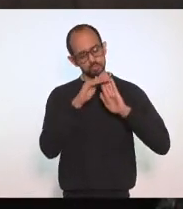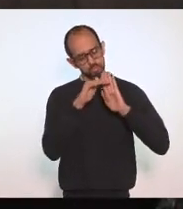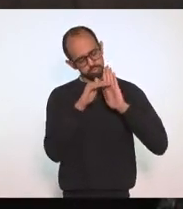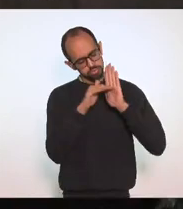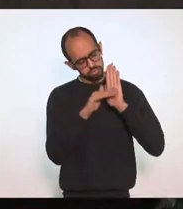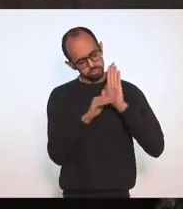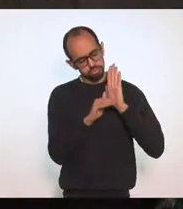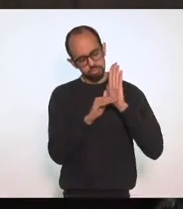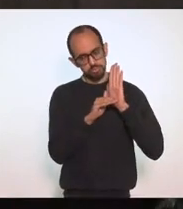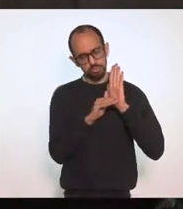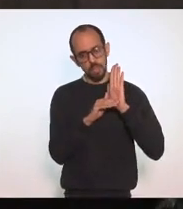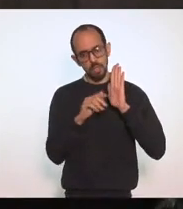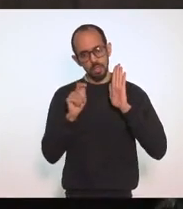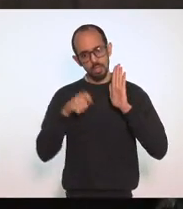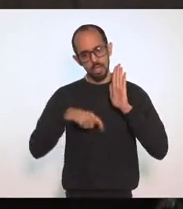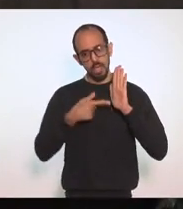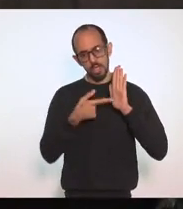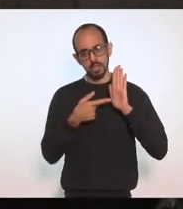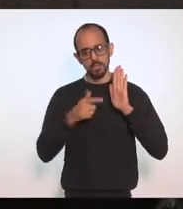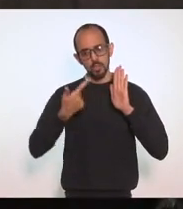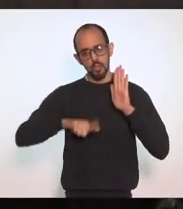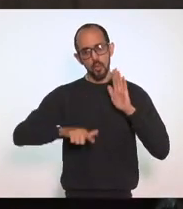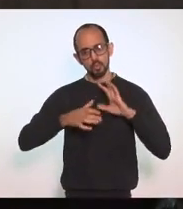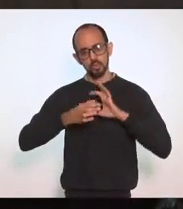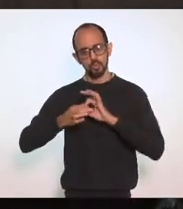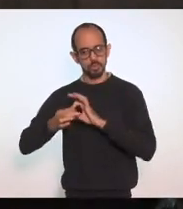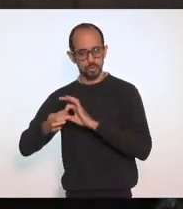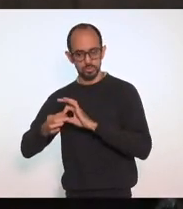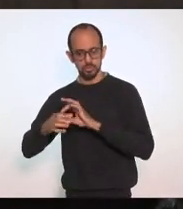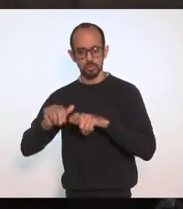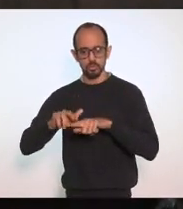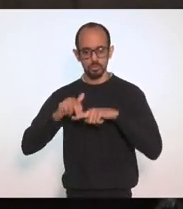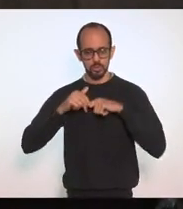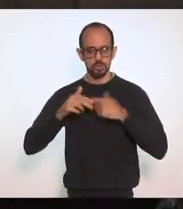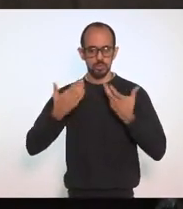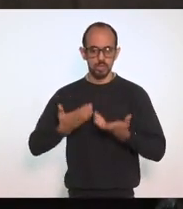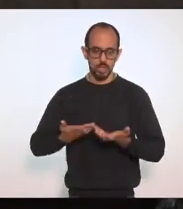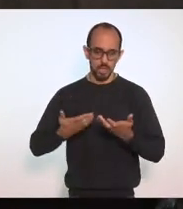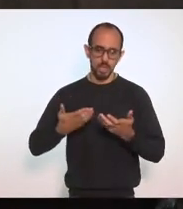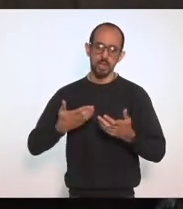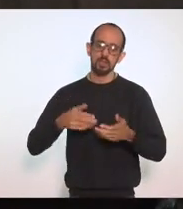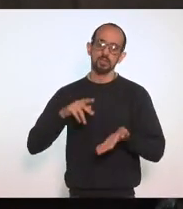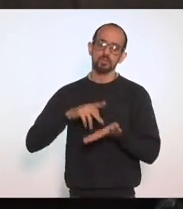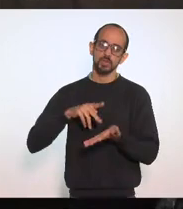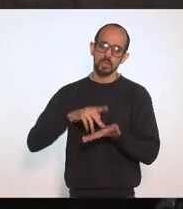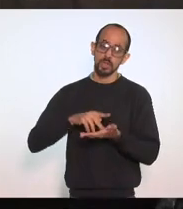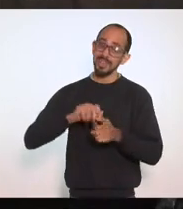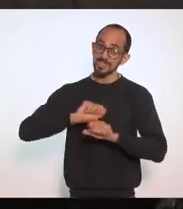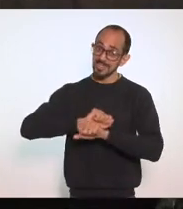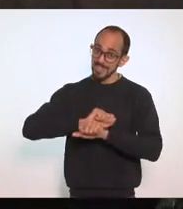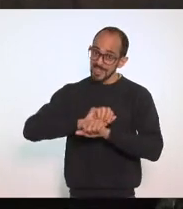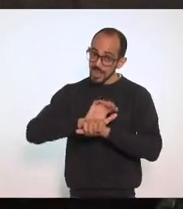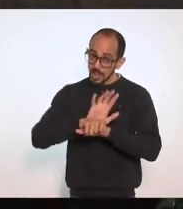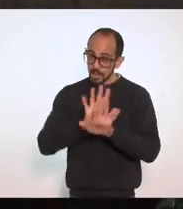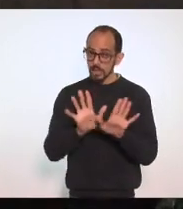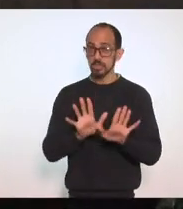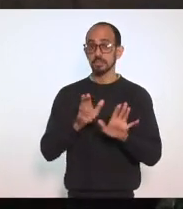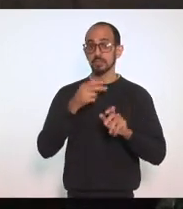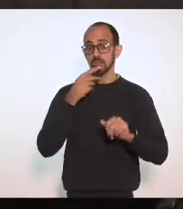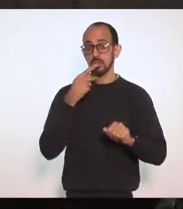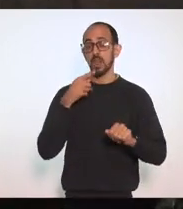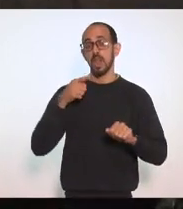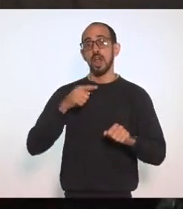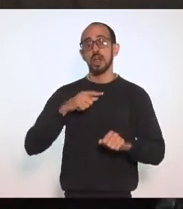sanitários Aí sim É um outro cenário Por isso Eu quero aqui Defender De maneira muito clara De maneira muito Muito